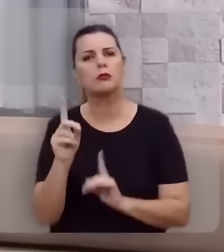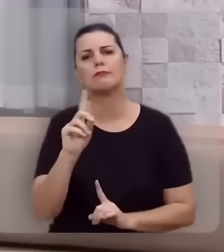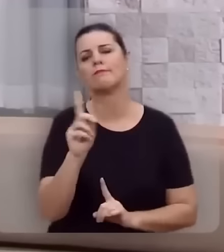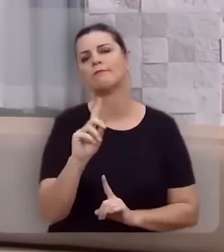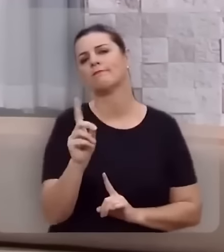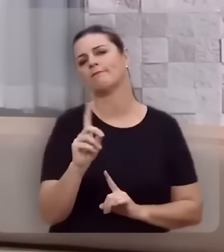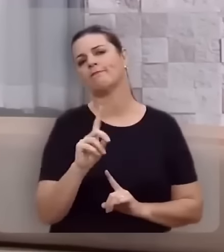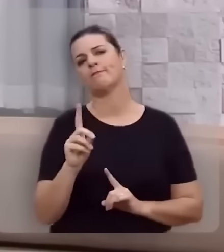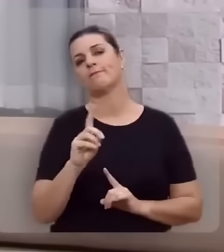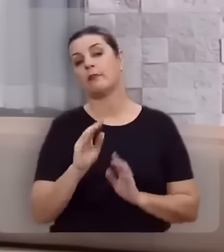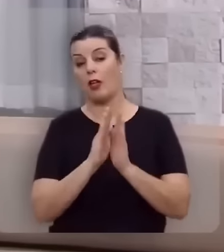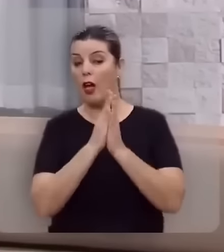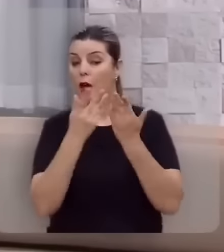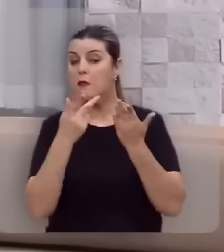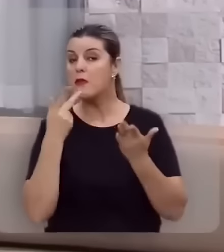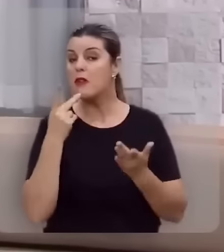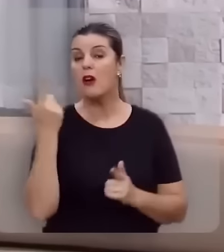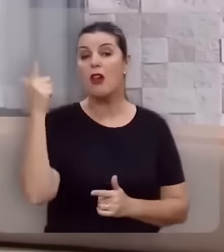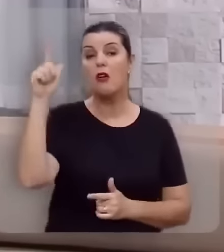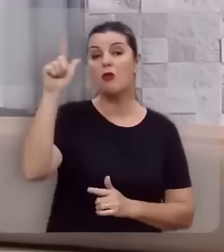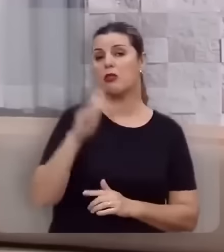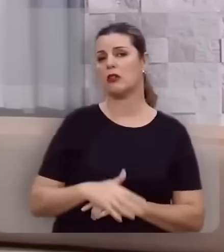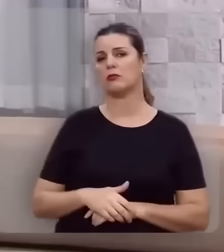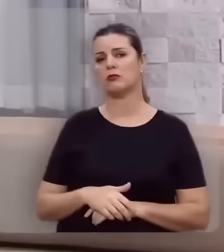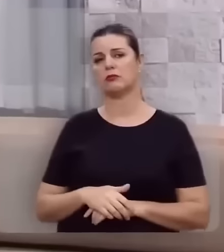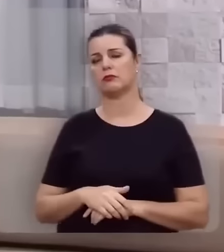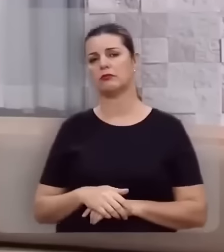Não, não, não, não, não. A Bíblia diz outra coisa.